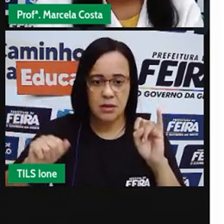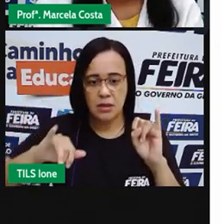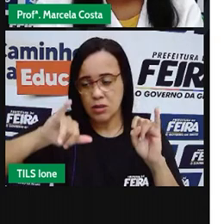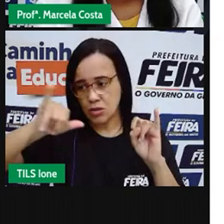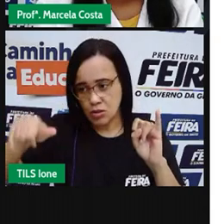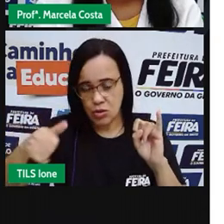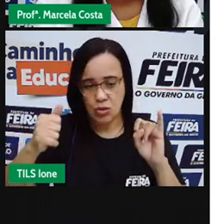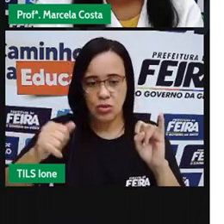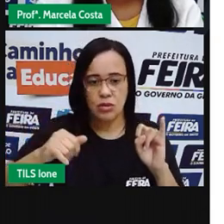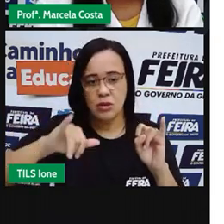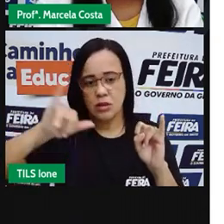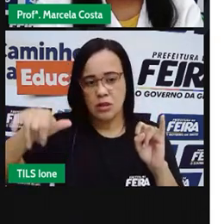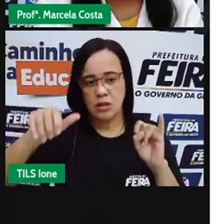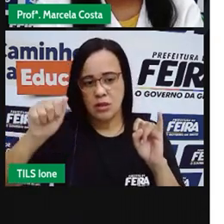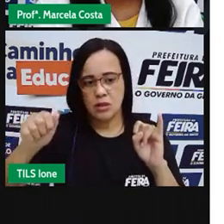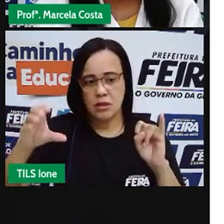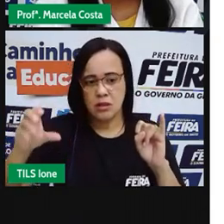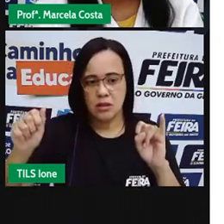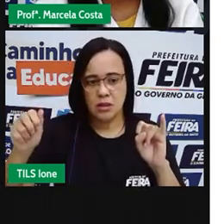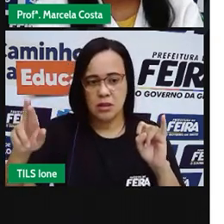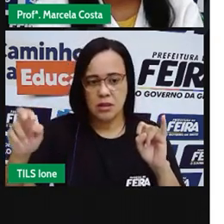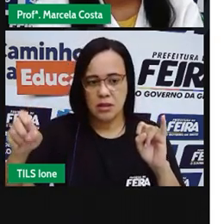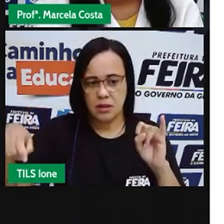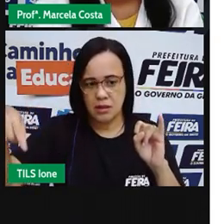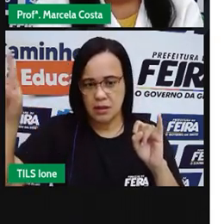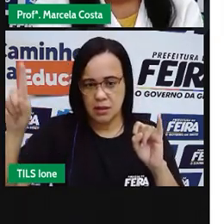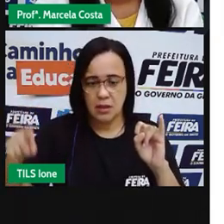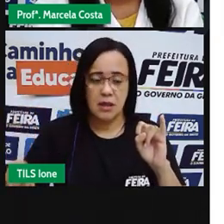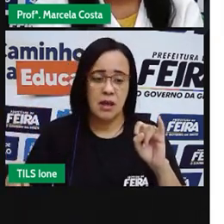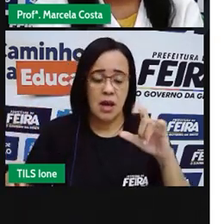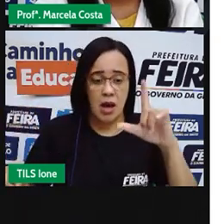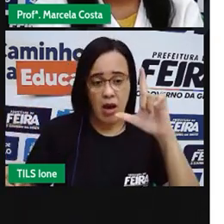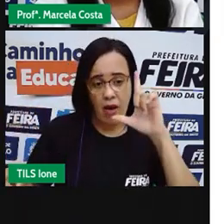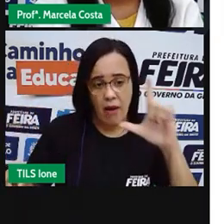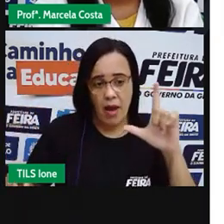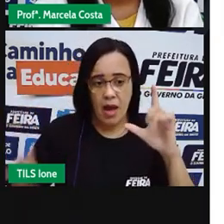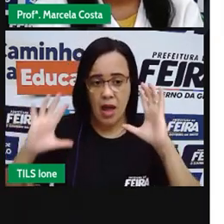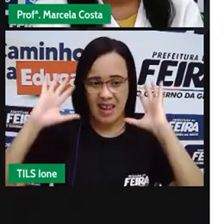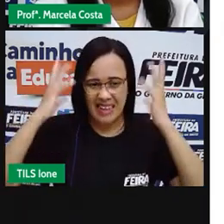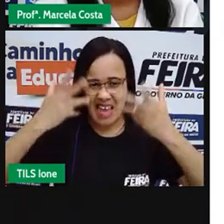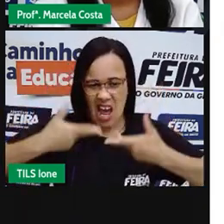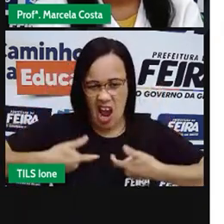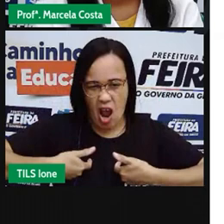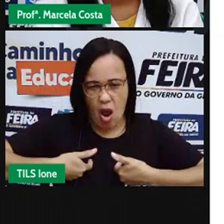jacaré. O L, de leão.